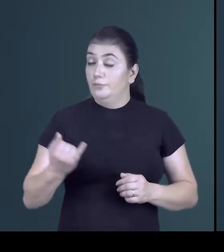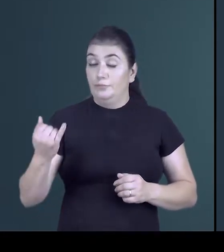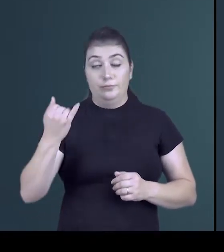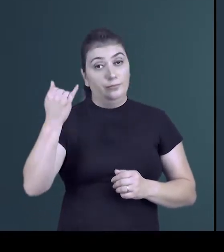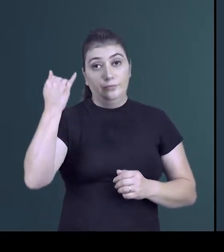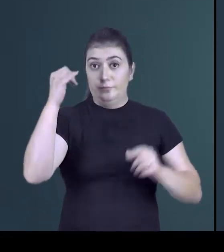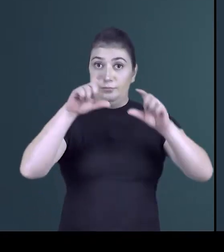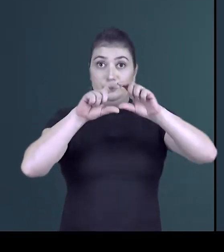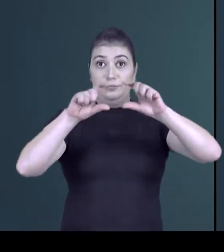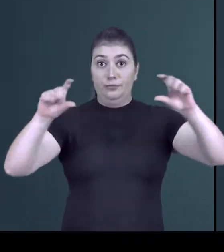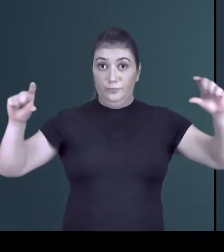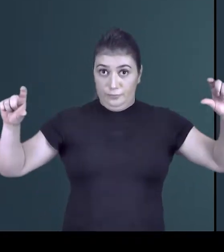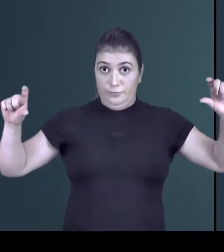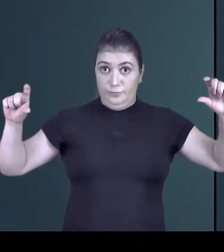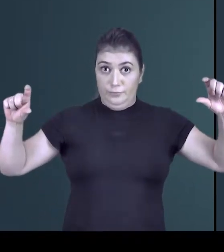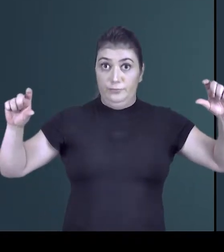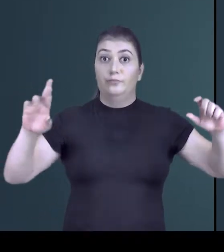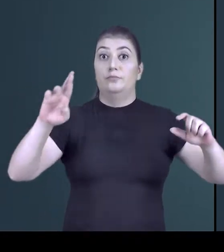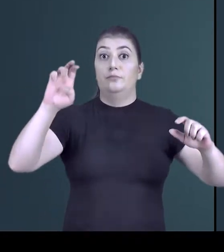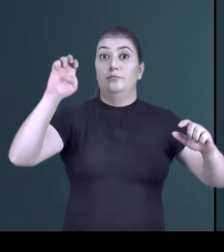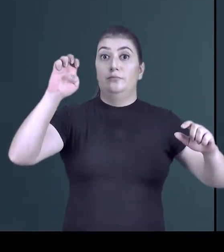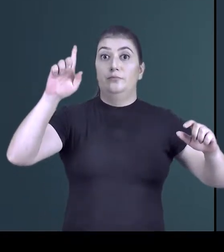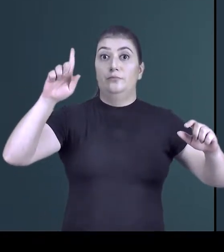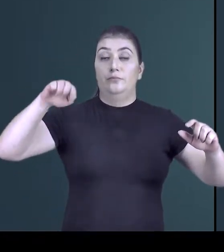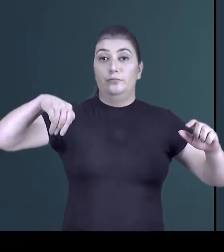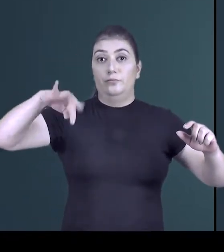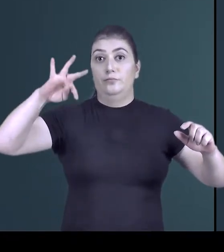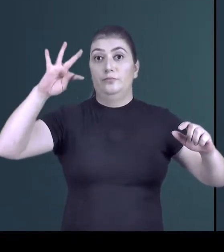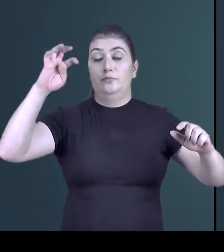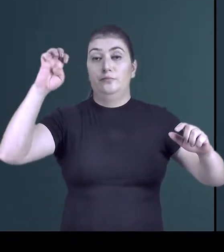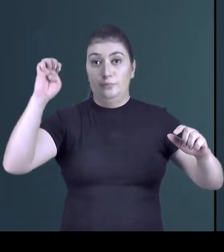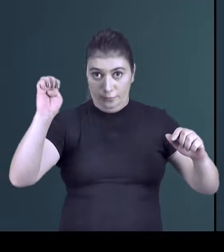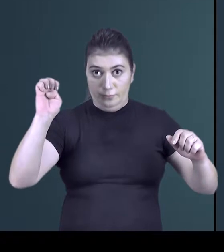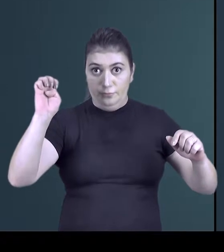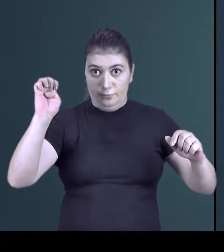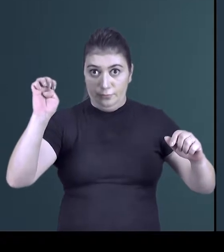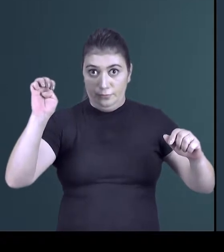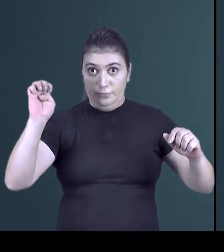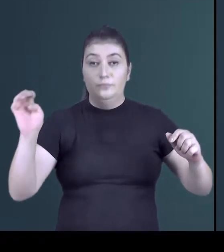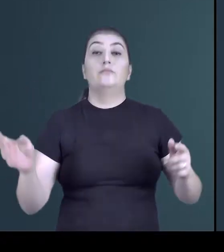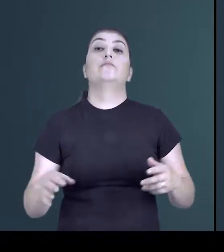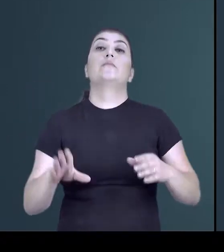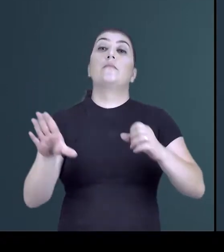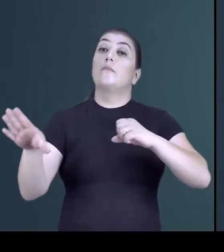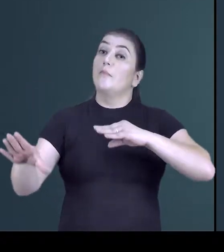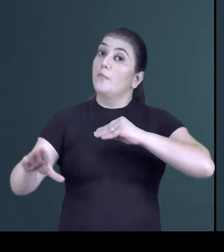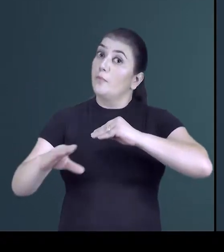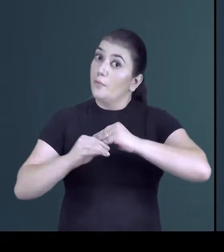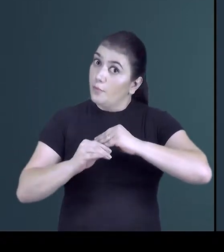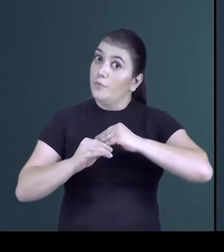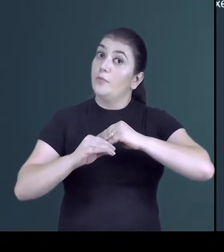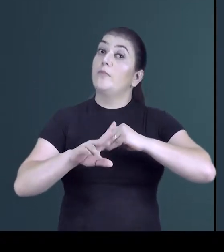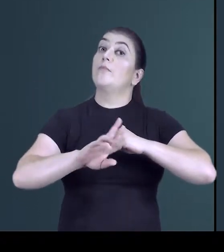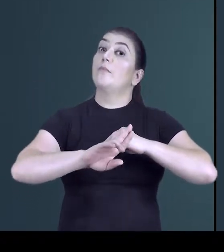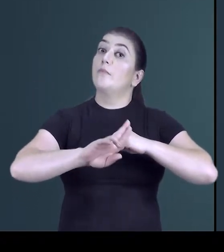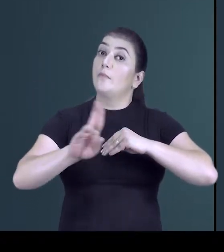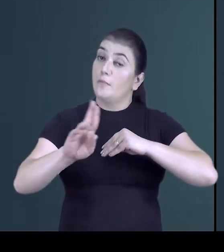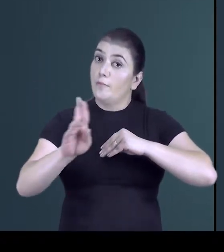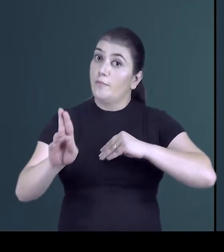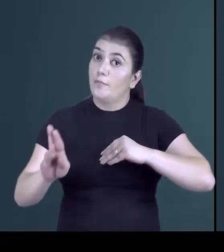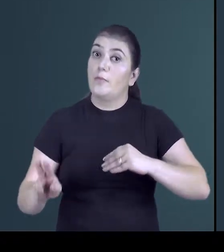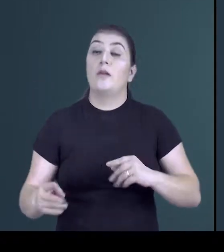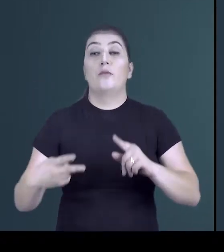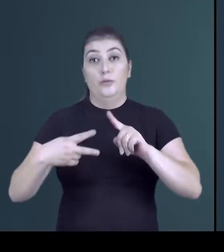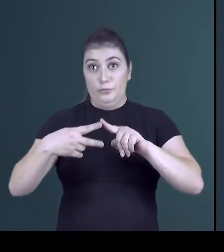importante, é o termo regente. O complemento a esse termo é complemento nominal. Dois